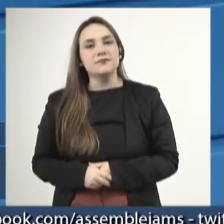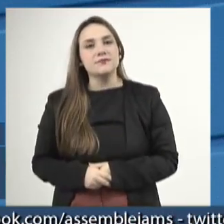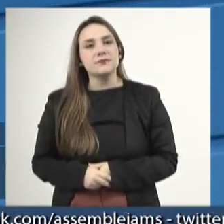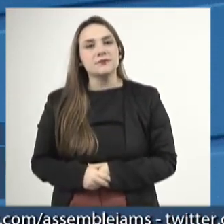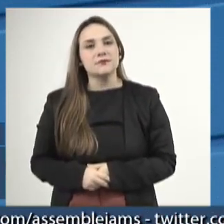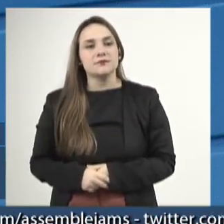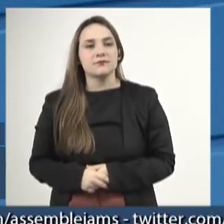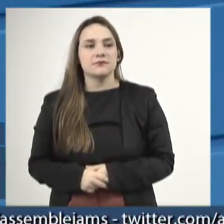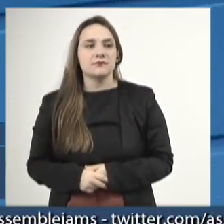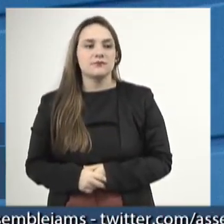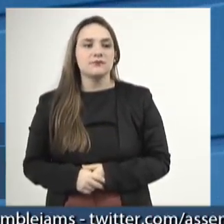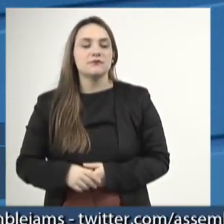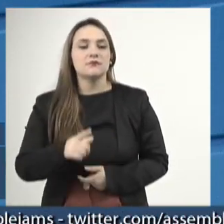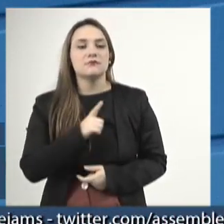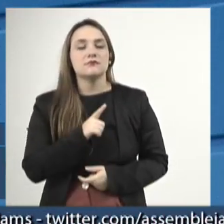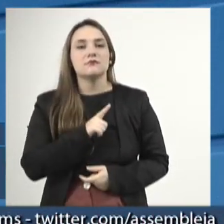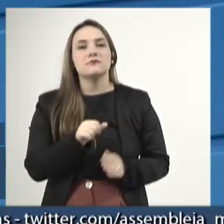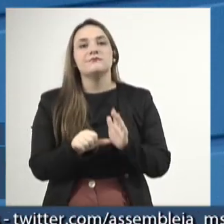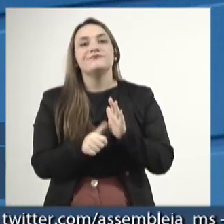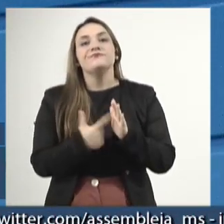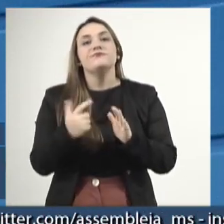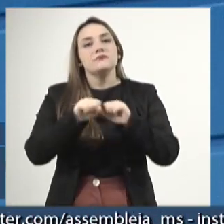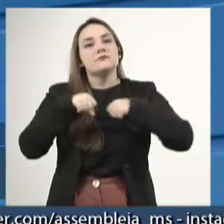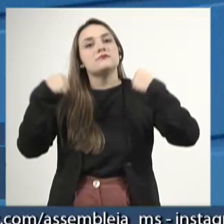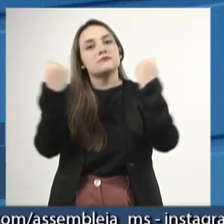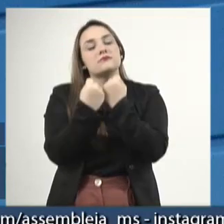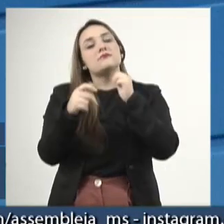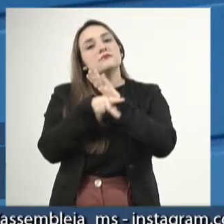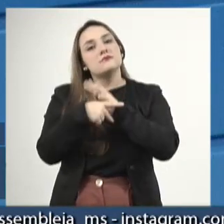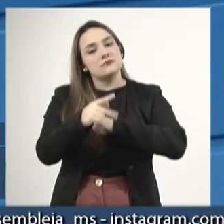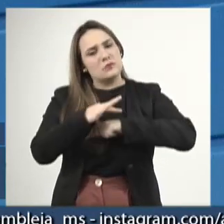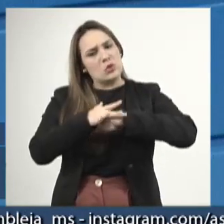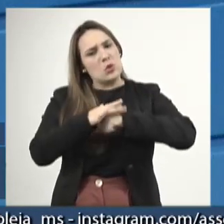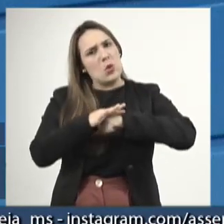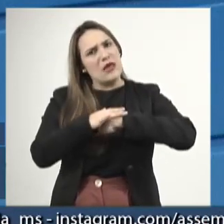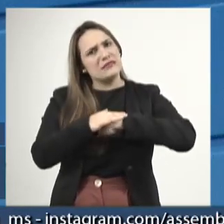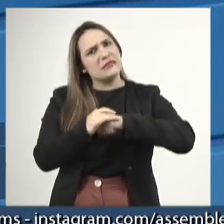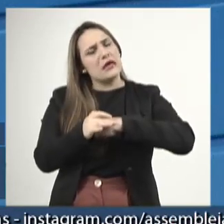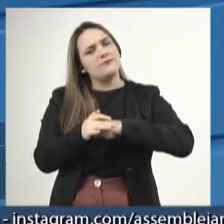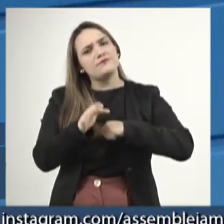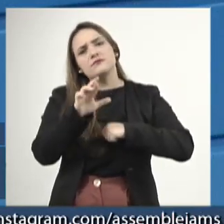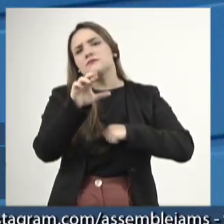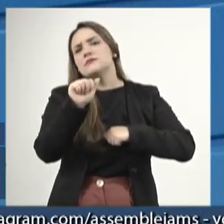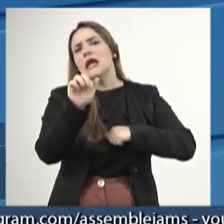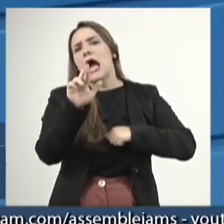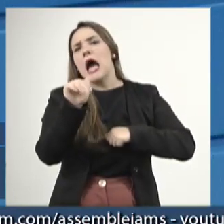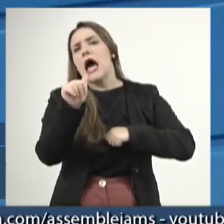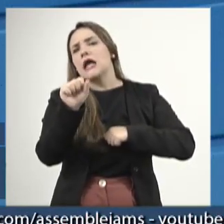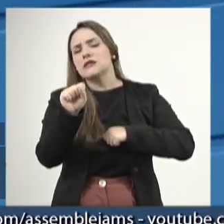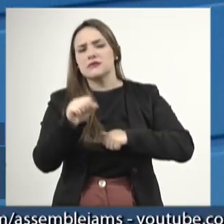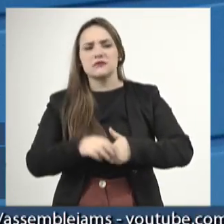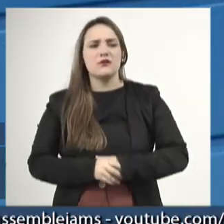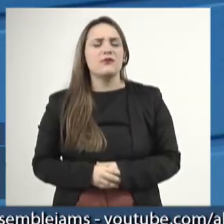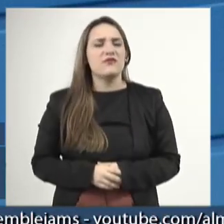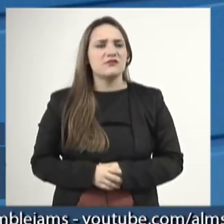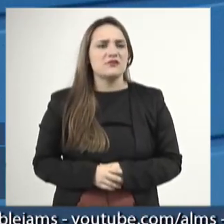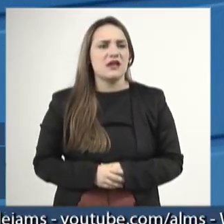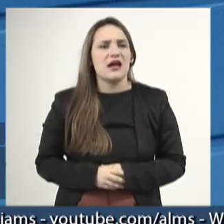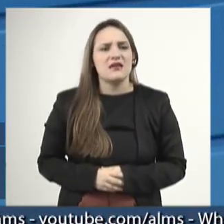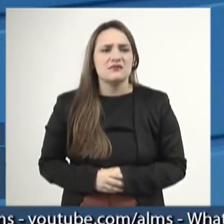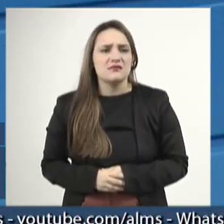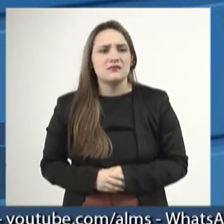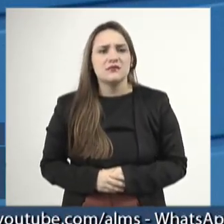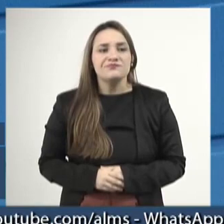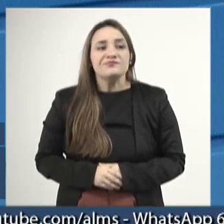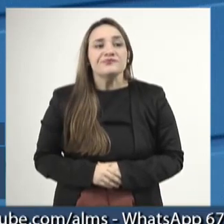simpósio de doenças raras que aconteceu aqui no Glaucio Rocha, na Universidade Federal e